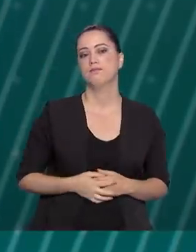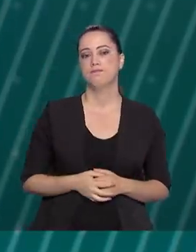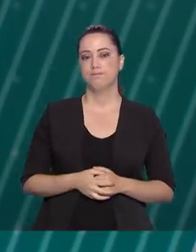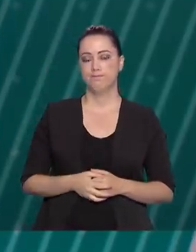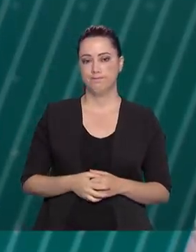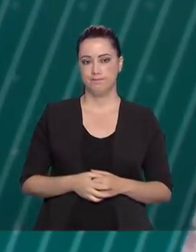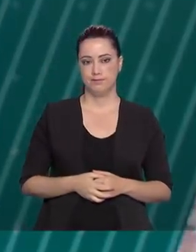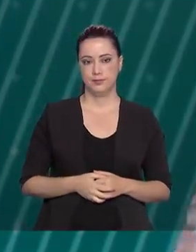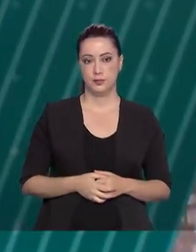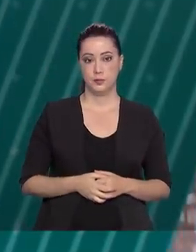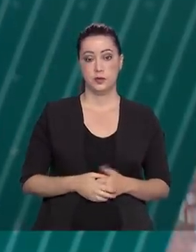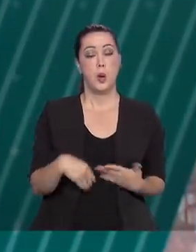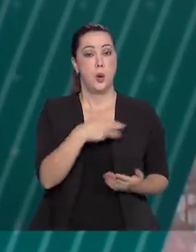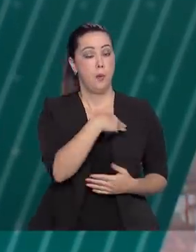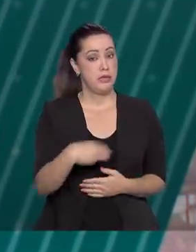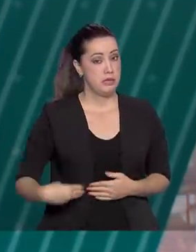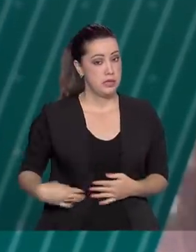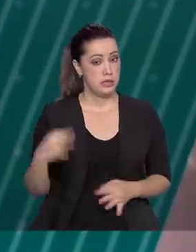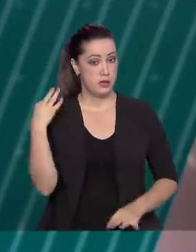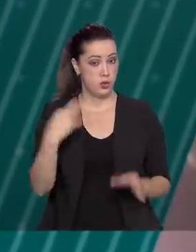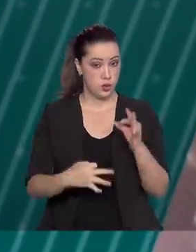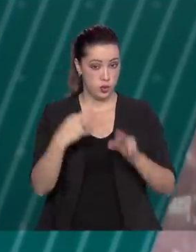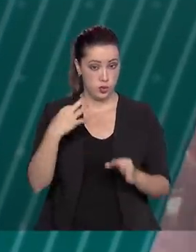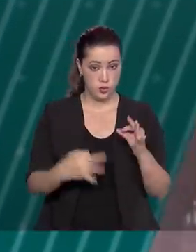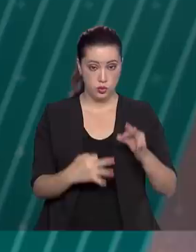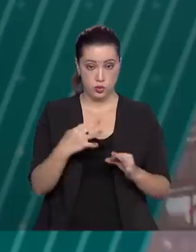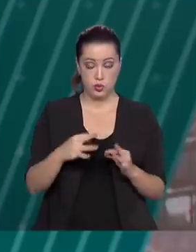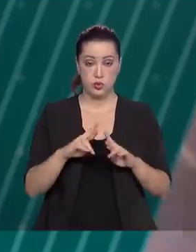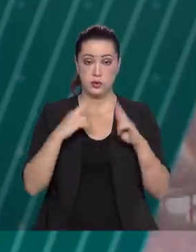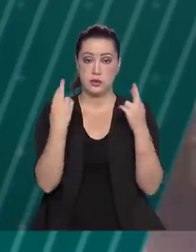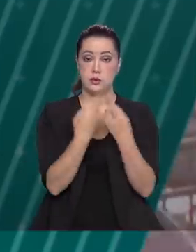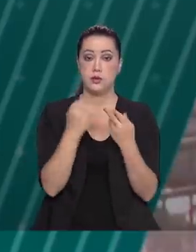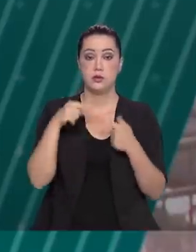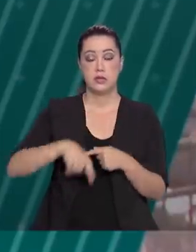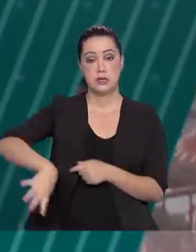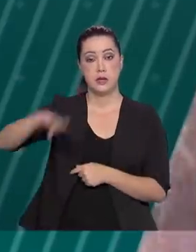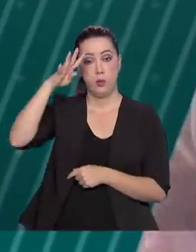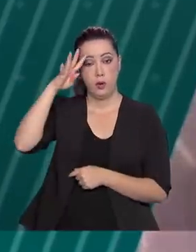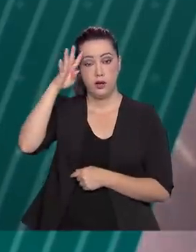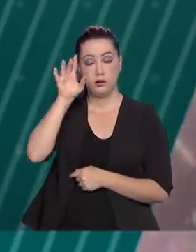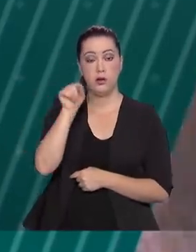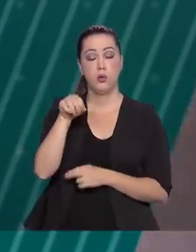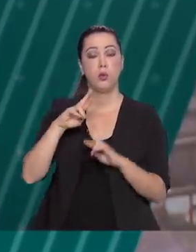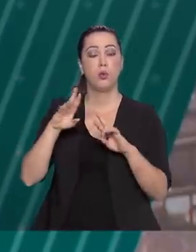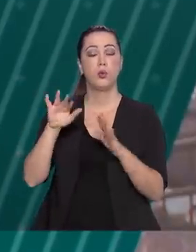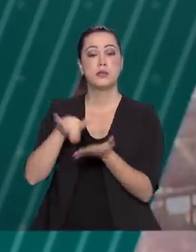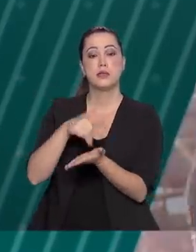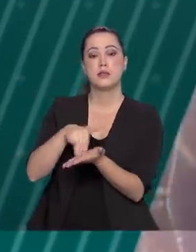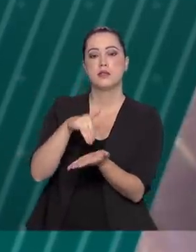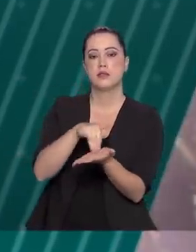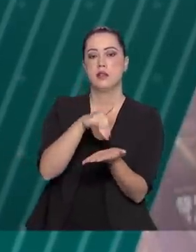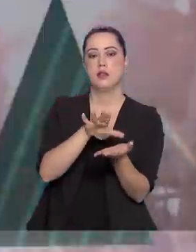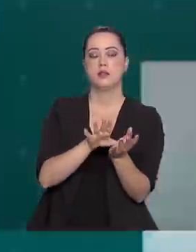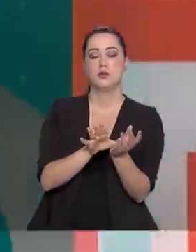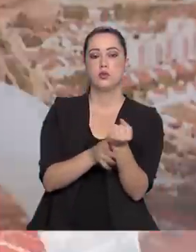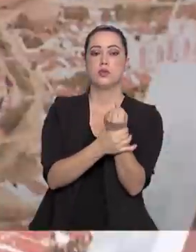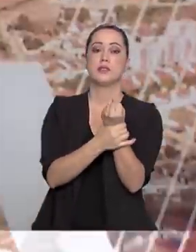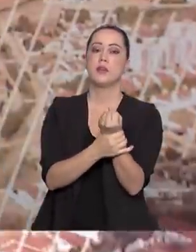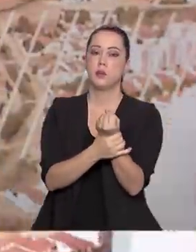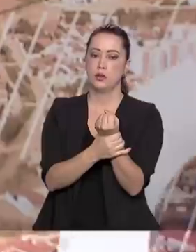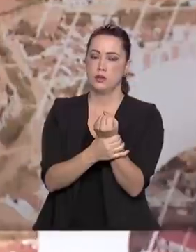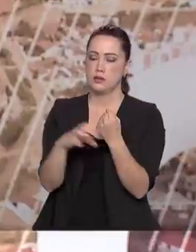O ministro da Justiça e Segurança Pública se reuniu nesta quarta-feira com secretários de Segurança Pública